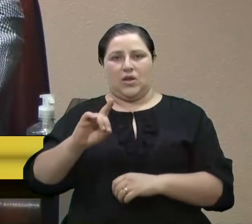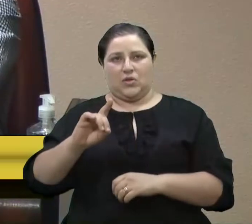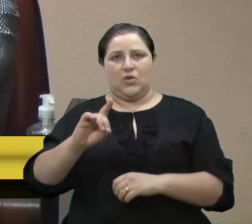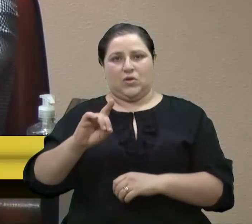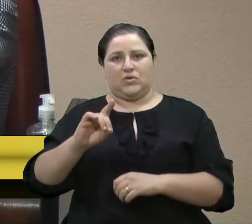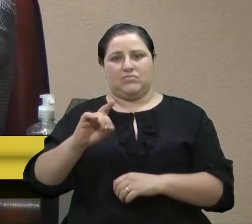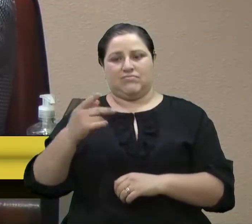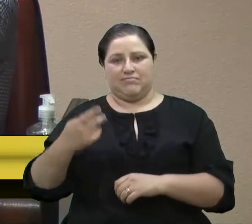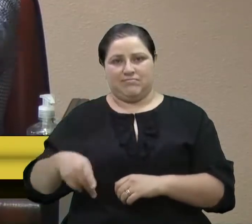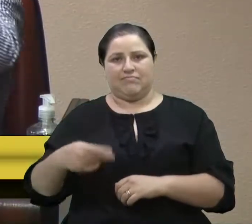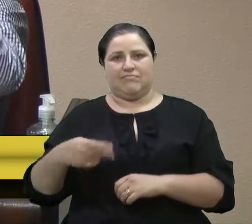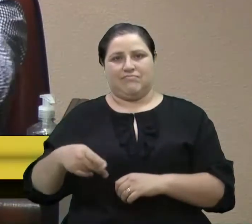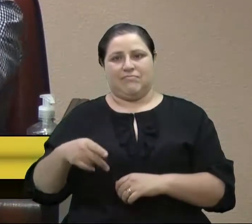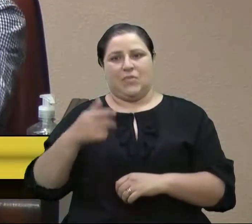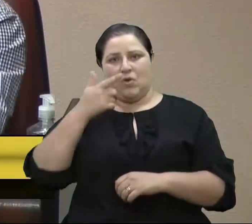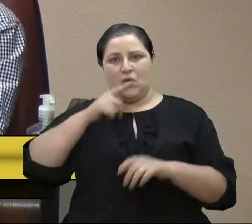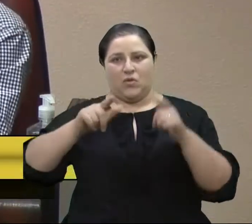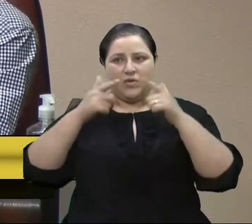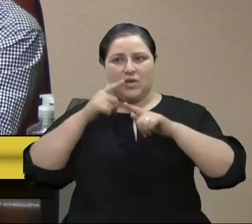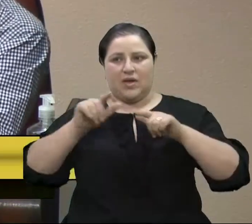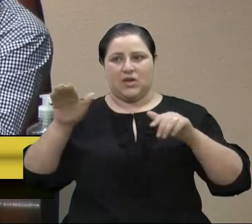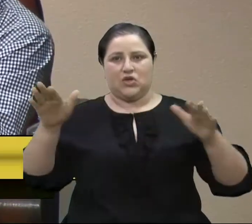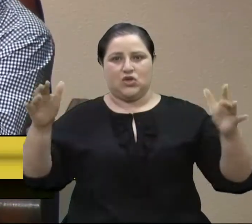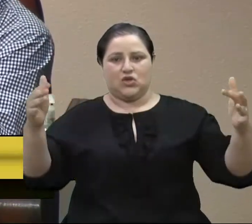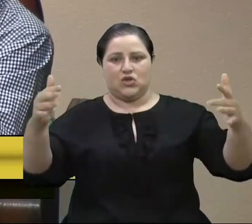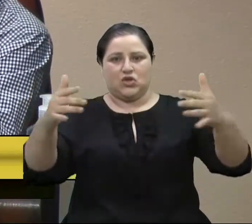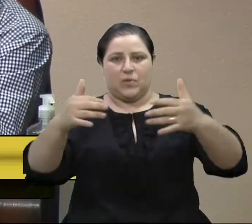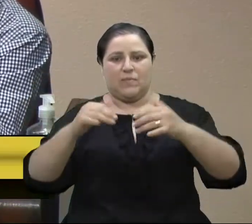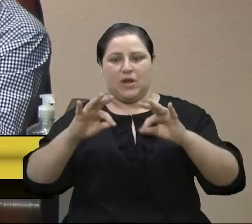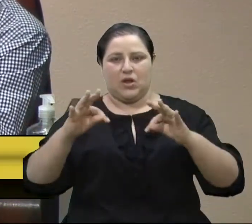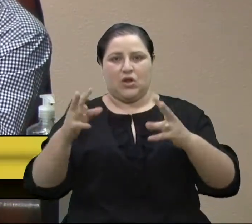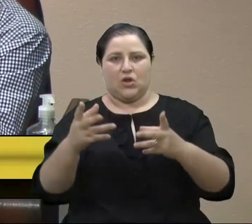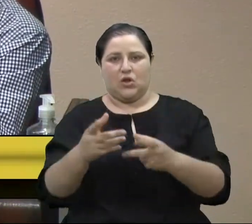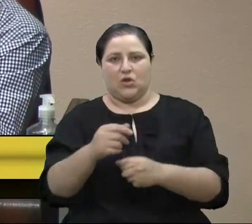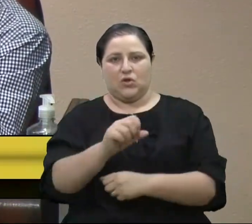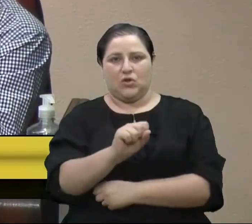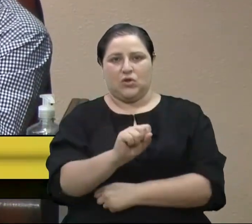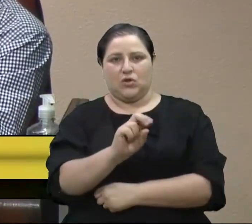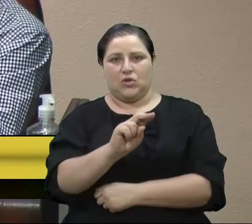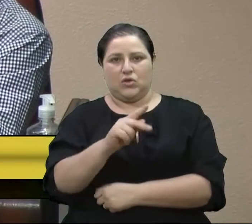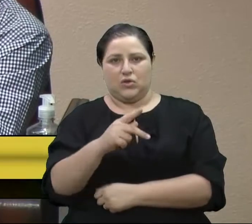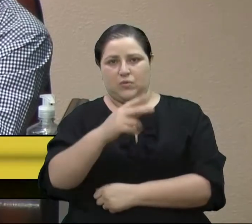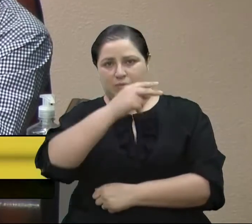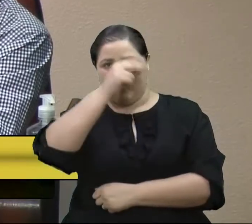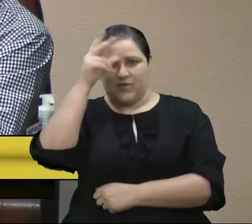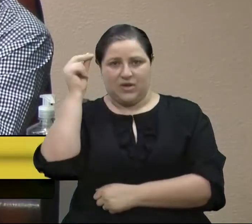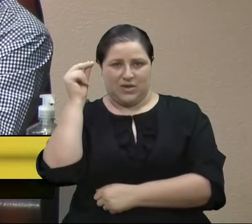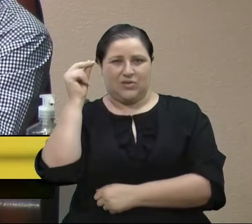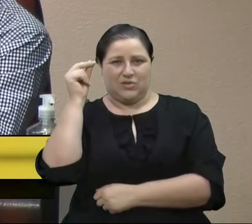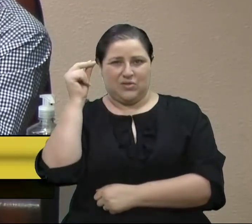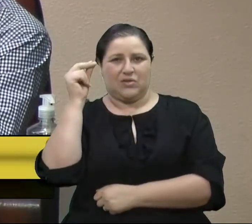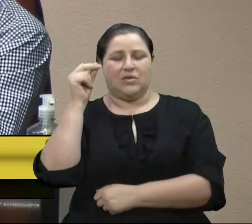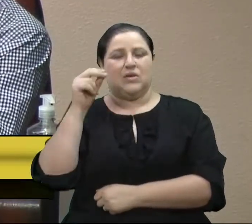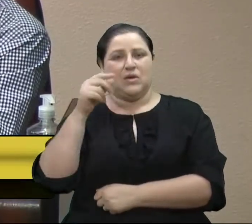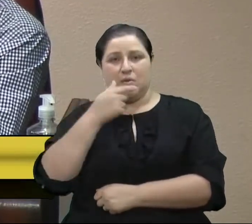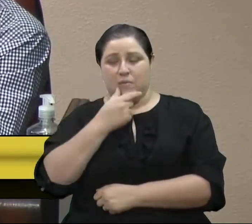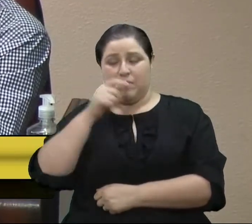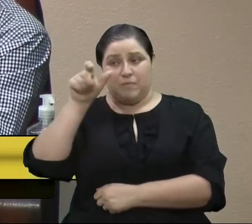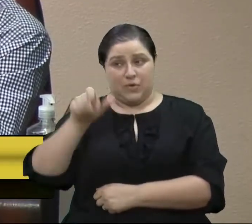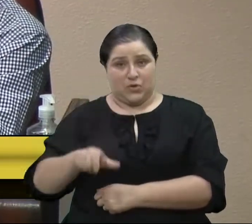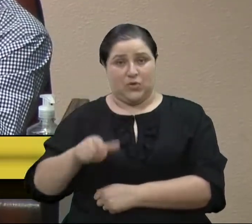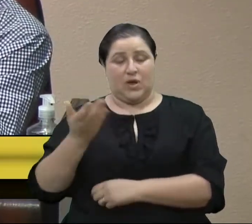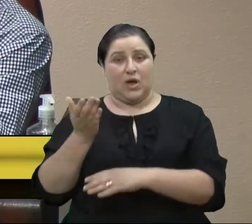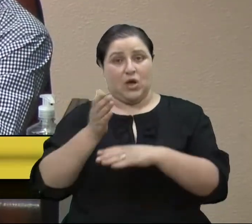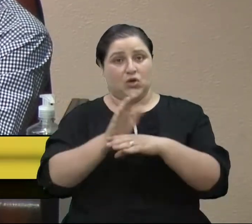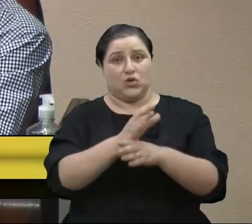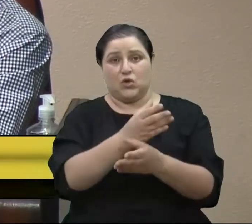Ele conseguia aglutinar todos os superfeitos, numa hora, dificuldade, todos se ajudaram. É uma pessoa que ajudou muito o